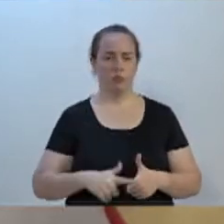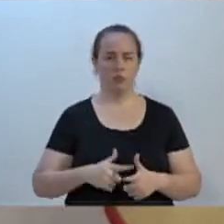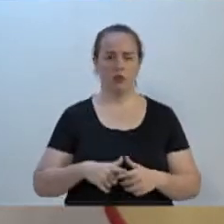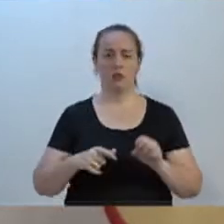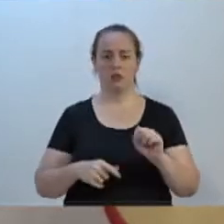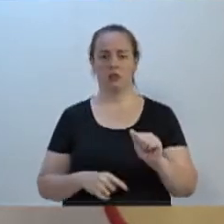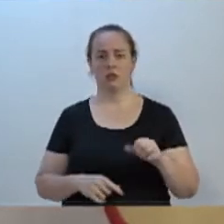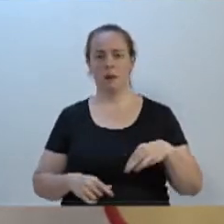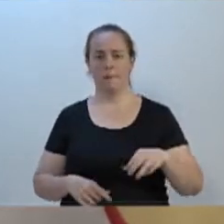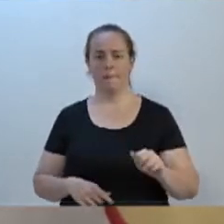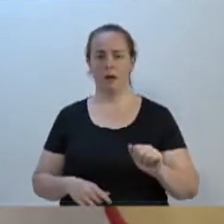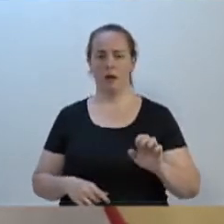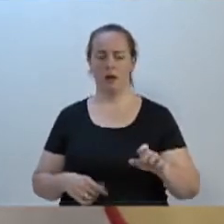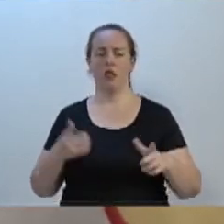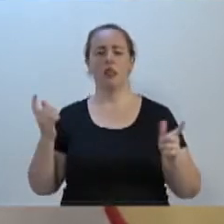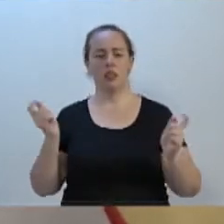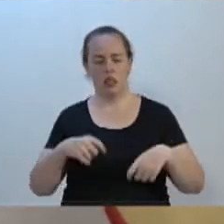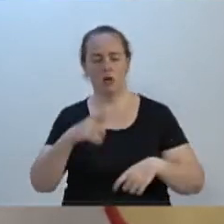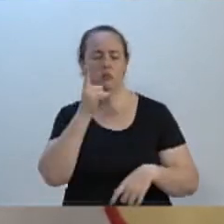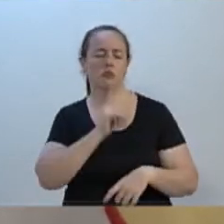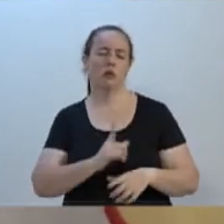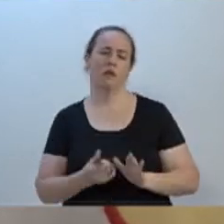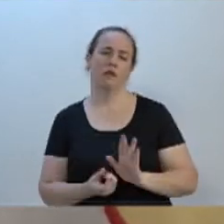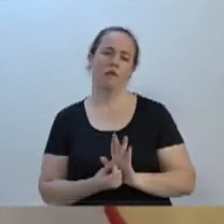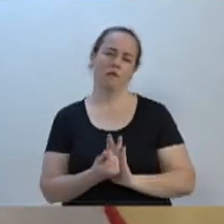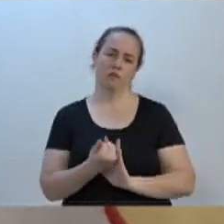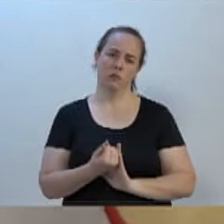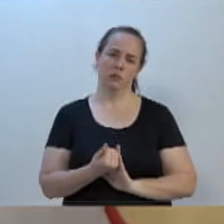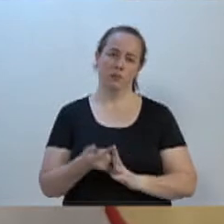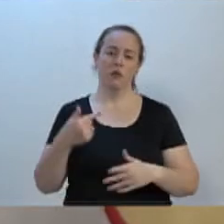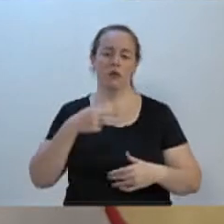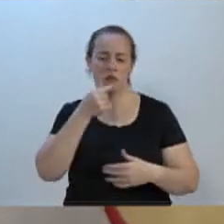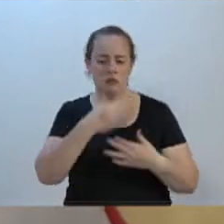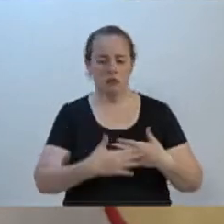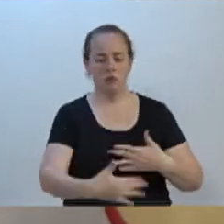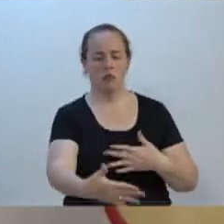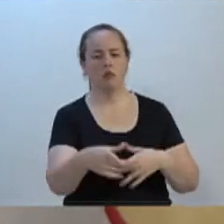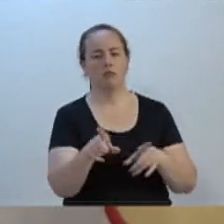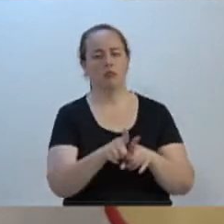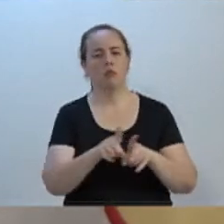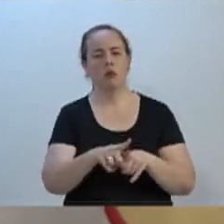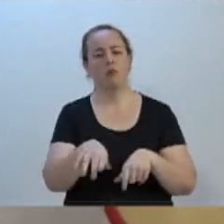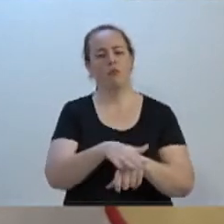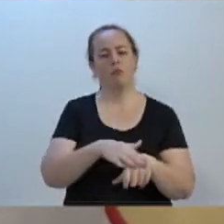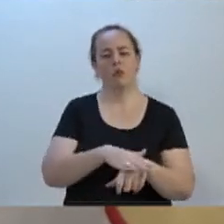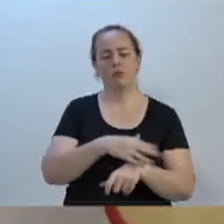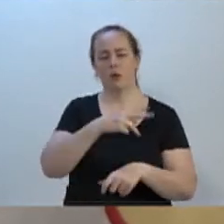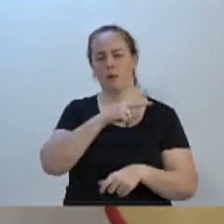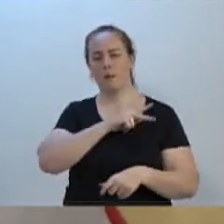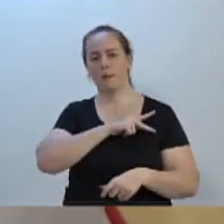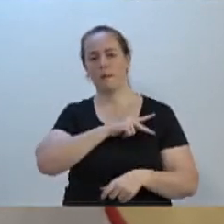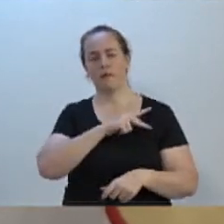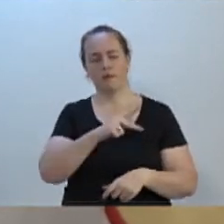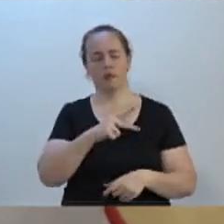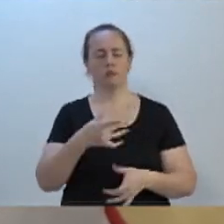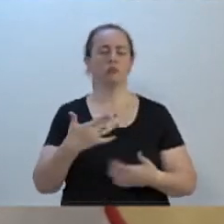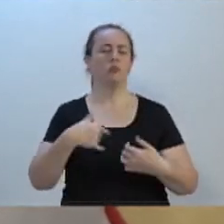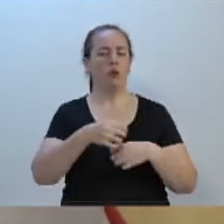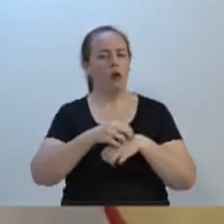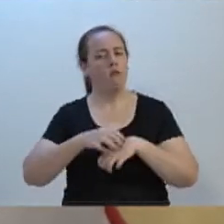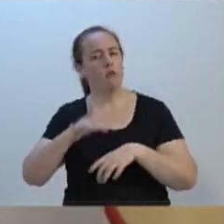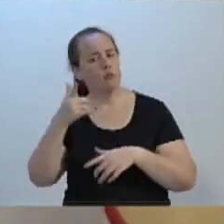Samai tem capacidade de investimento. Essa semana vou também conversar com o prefeito e levar novamente essa demanda.